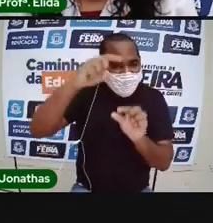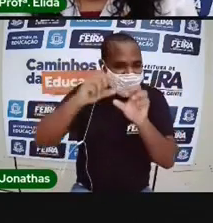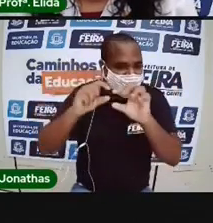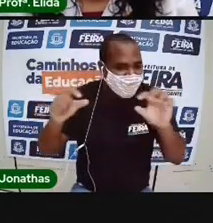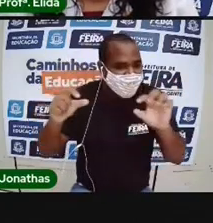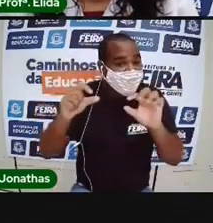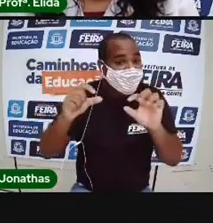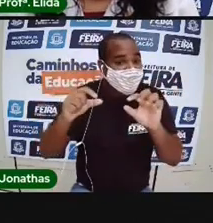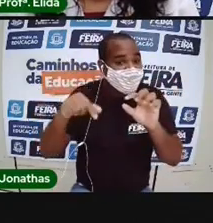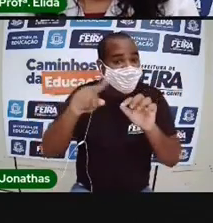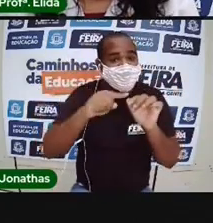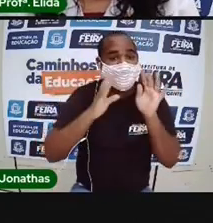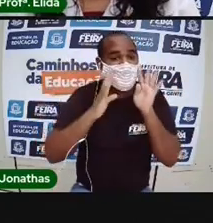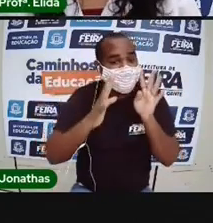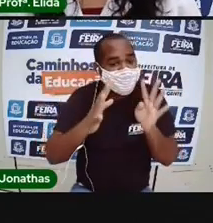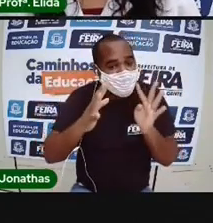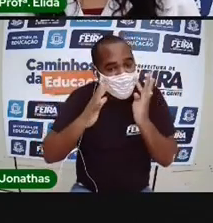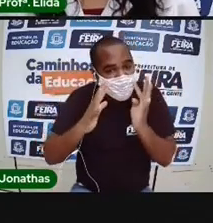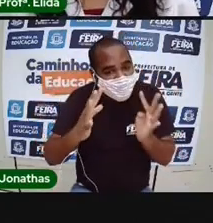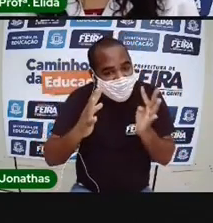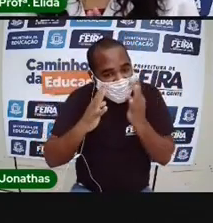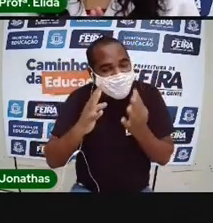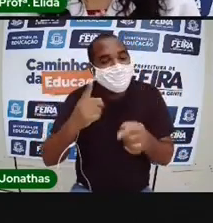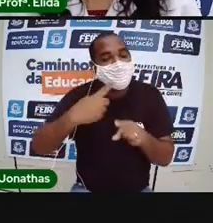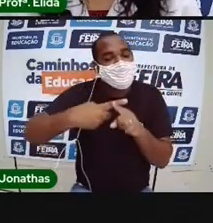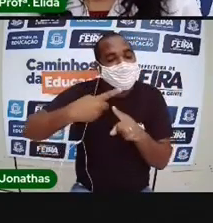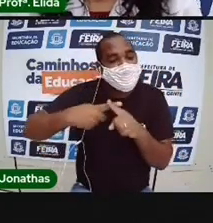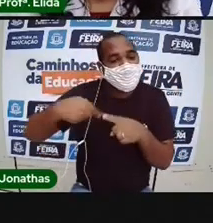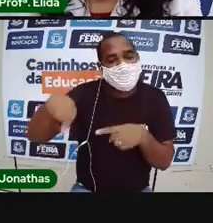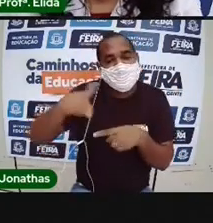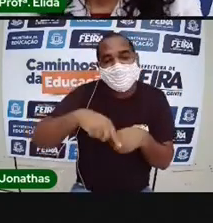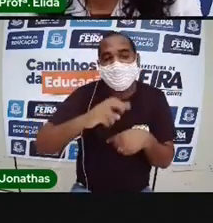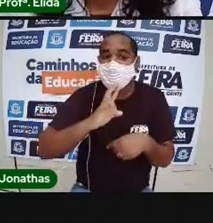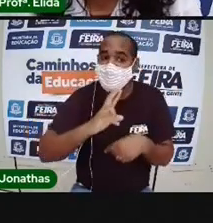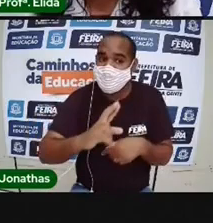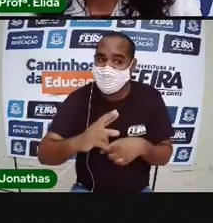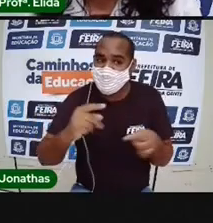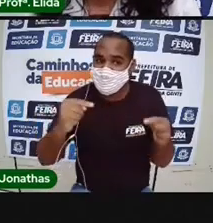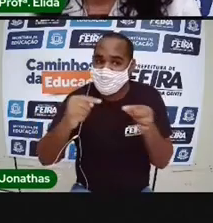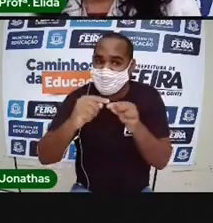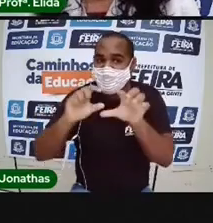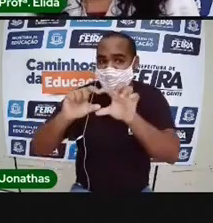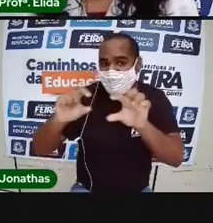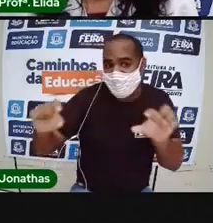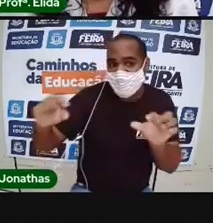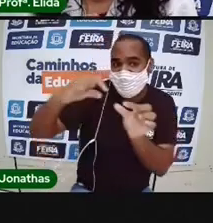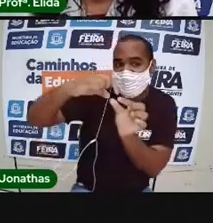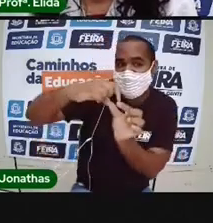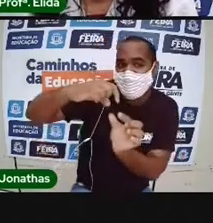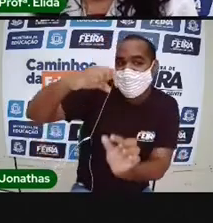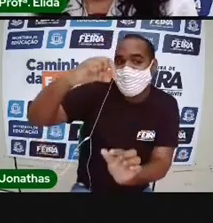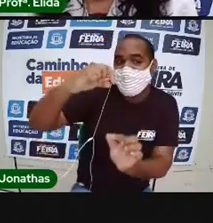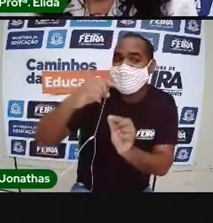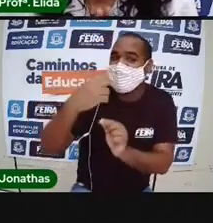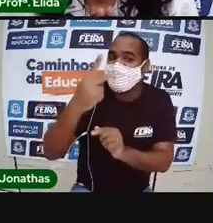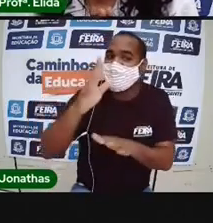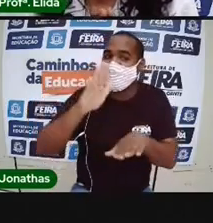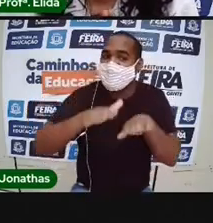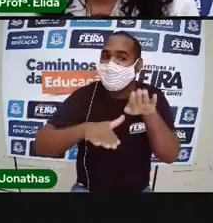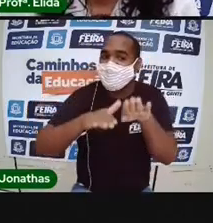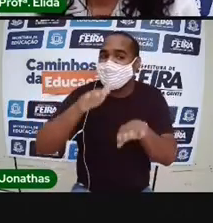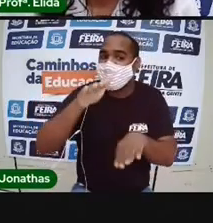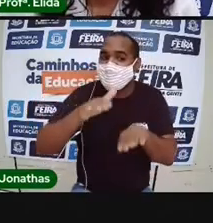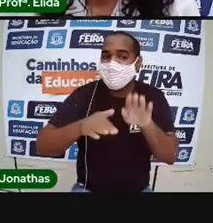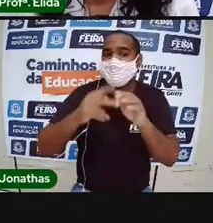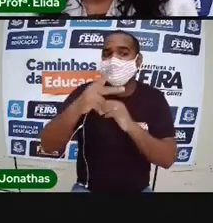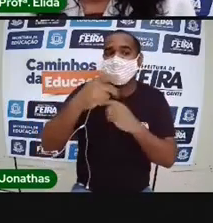você preste bastante atenção, porque a resposta da cruzadinha vai depender do que você